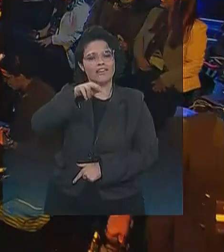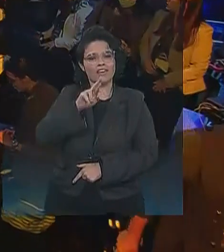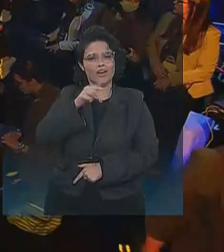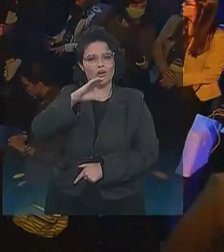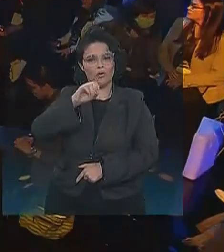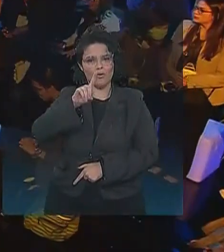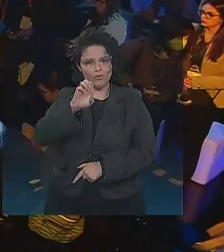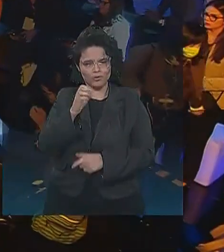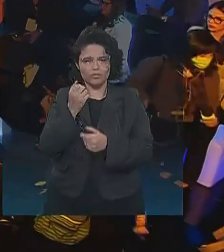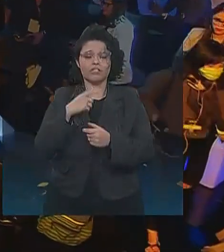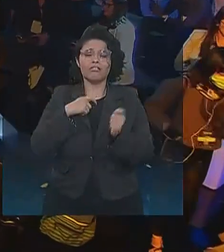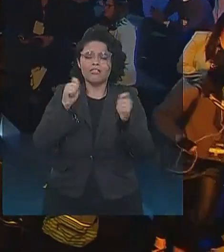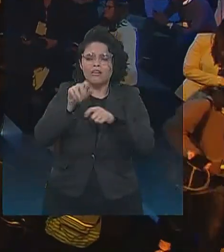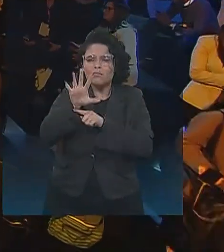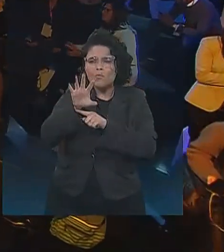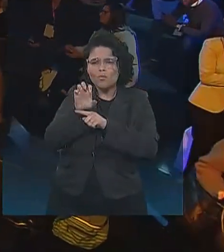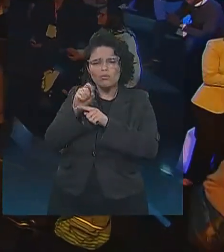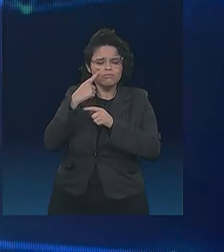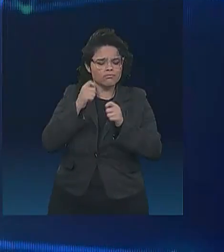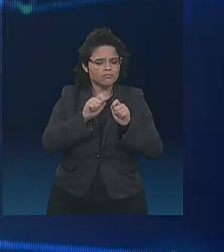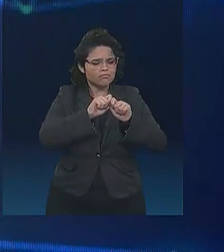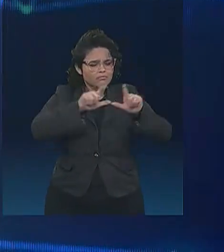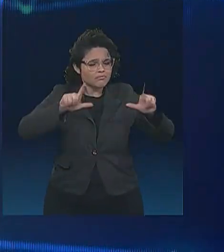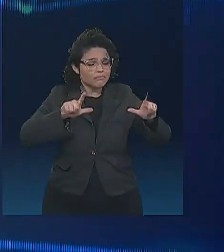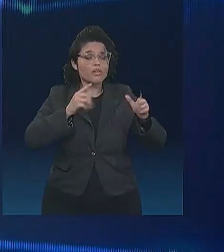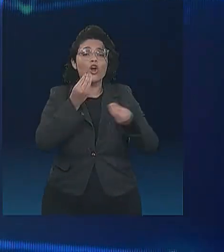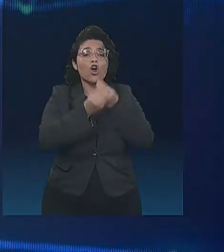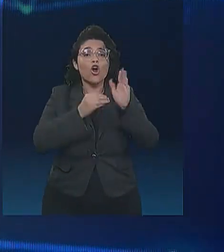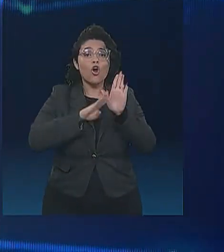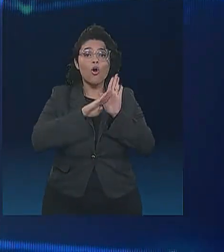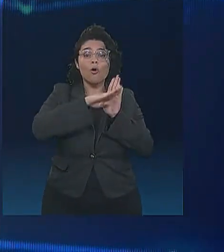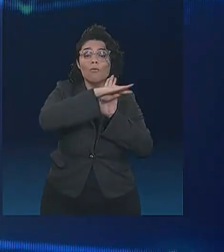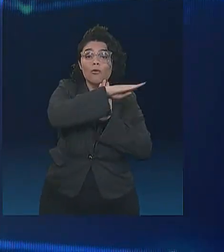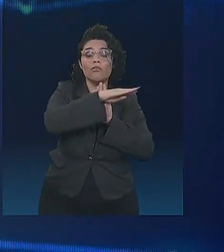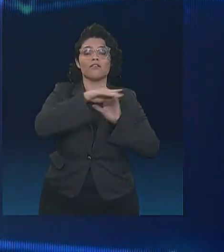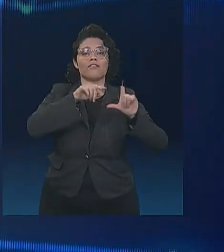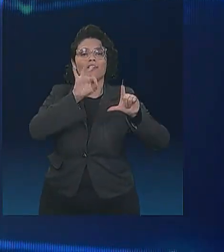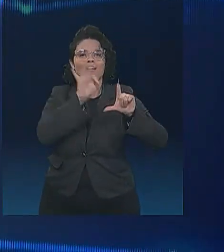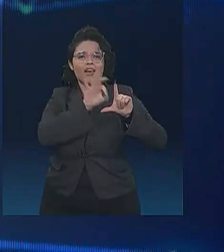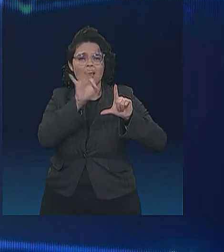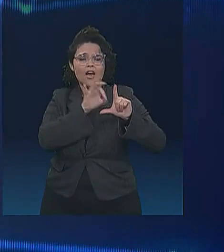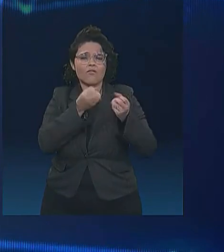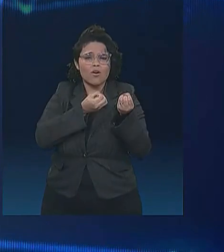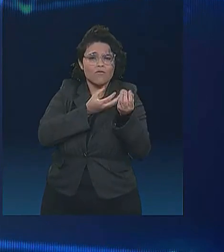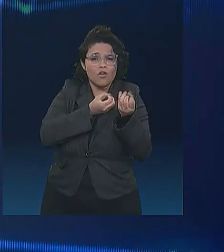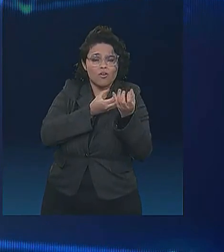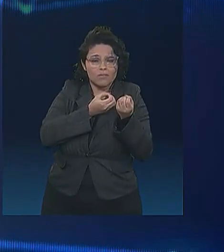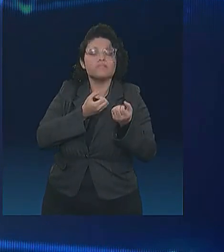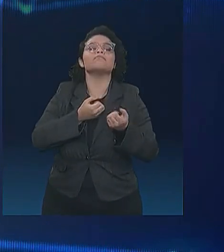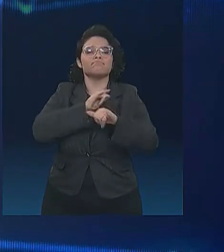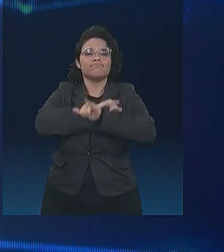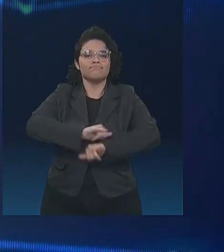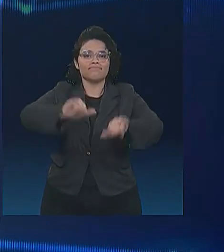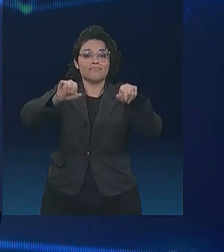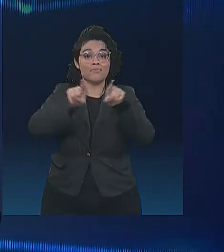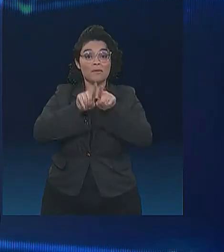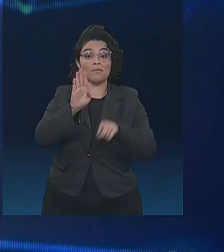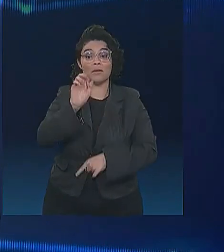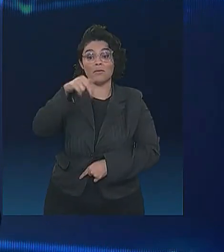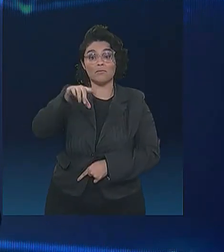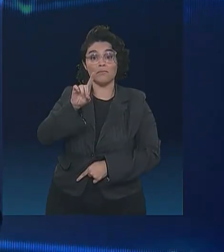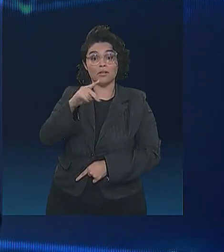Será possível acompanhar em tempo real gráficos com a repercussão e temas mais buscados. O debate é transmitido também no Band Play,